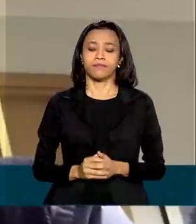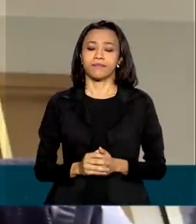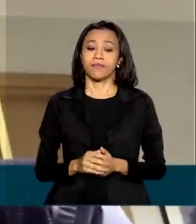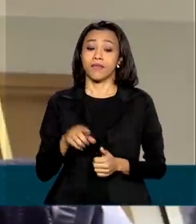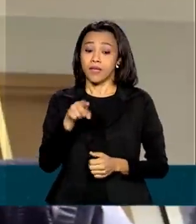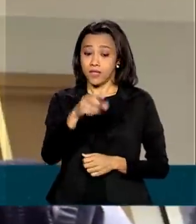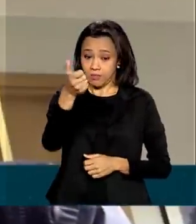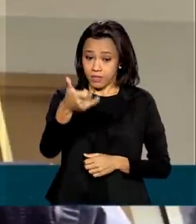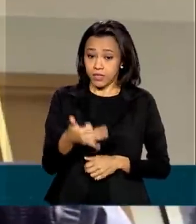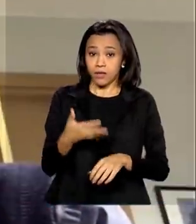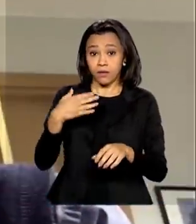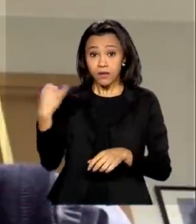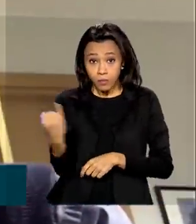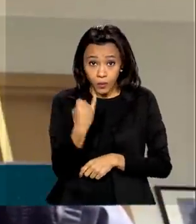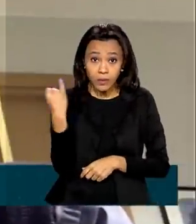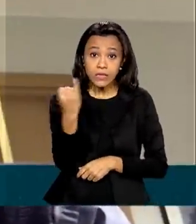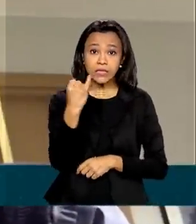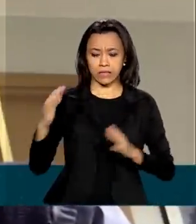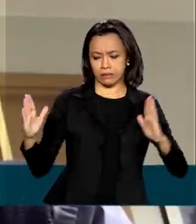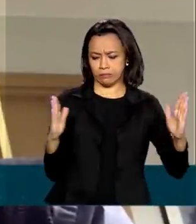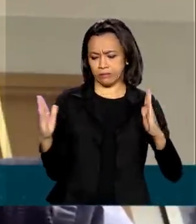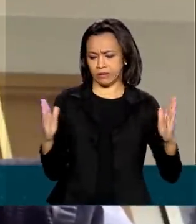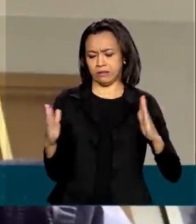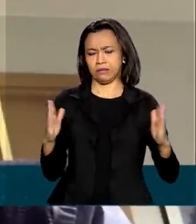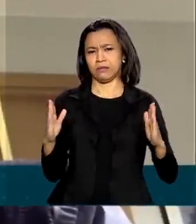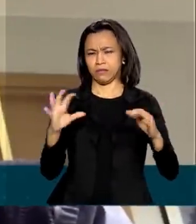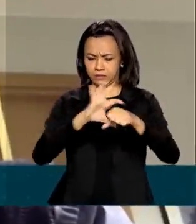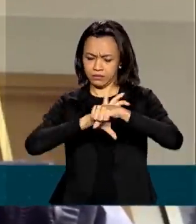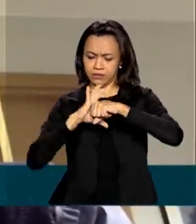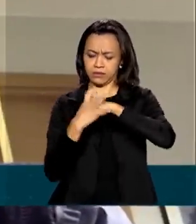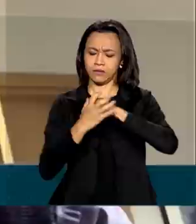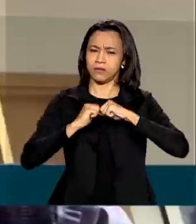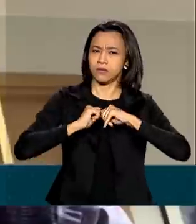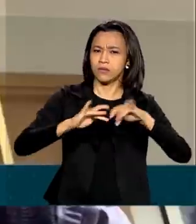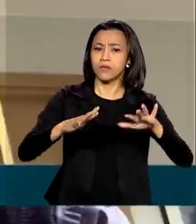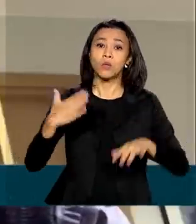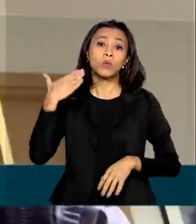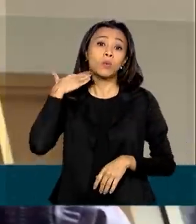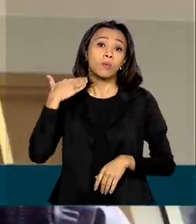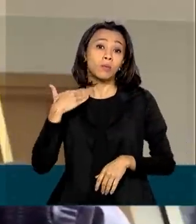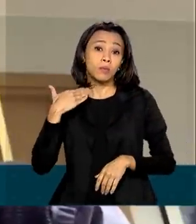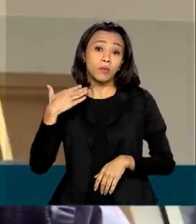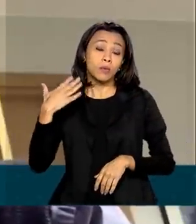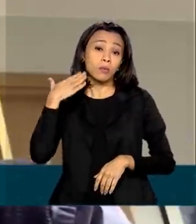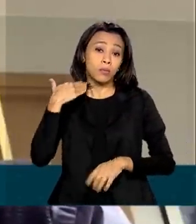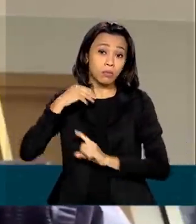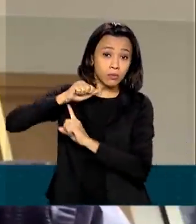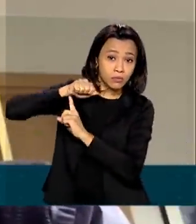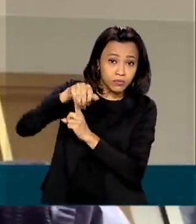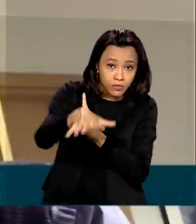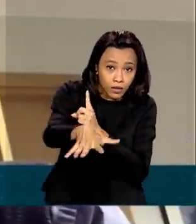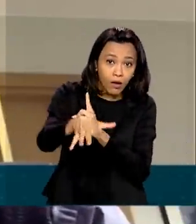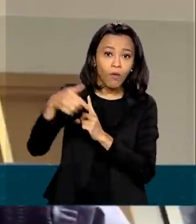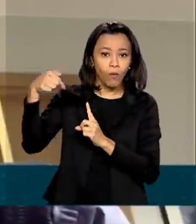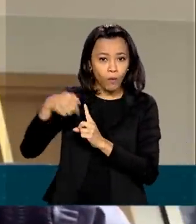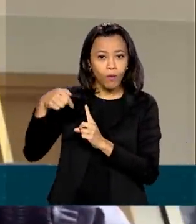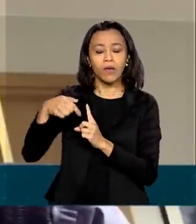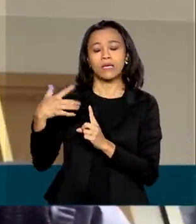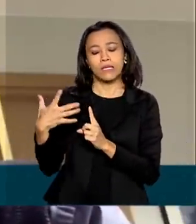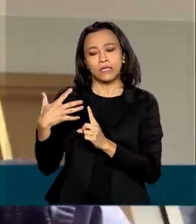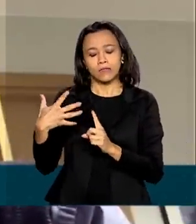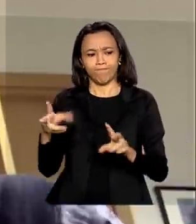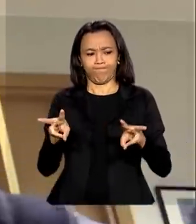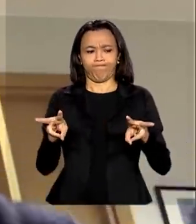nesse momento de crise, de pandemia, o Banco Central se mostrar sensível a essa redução de